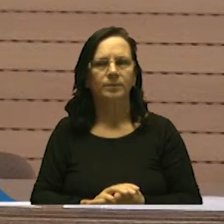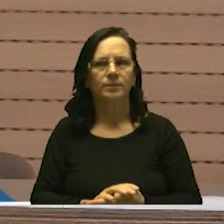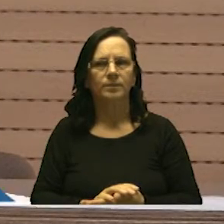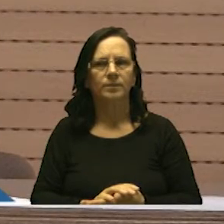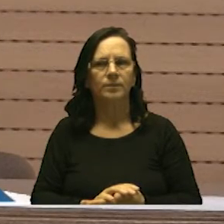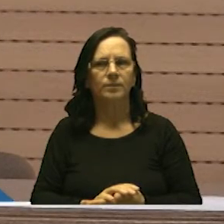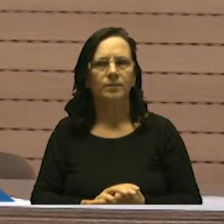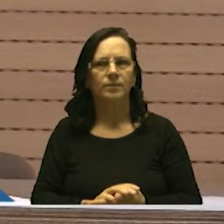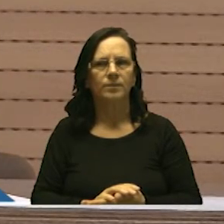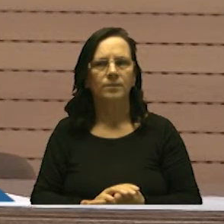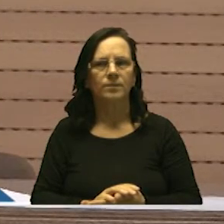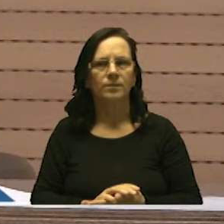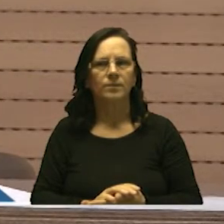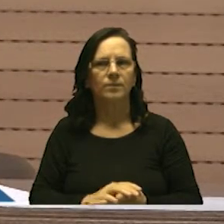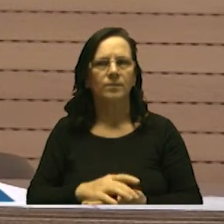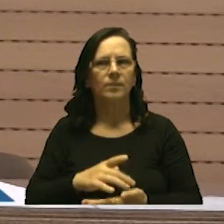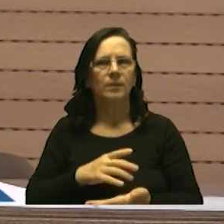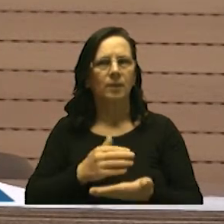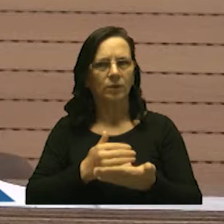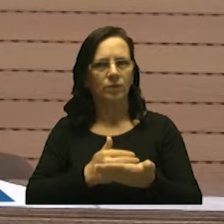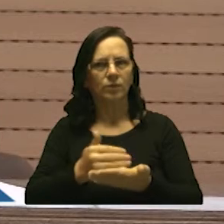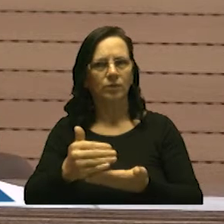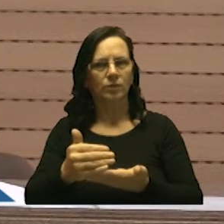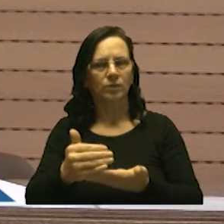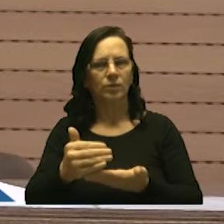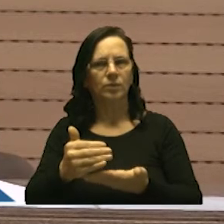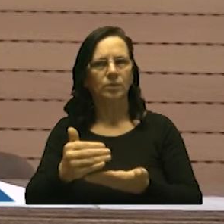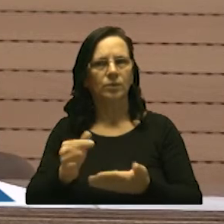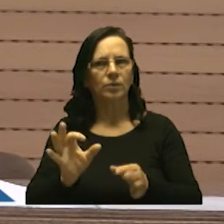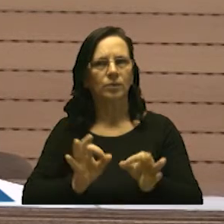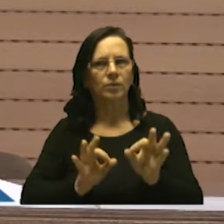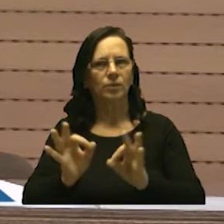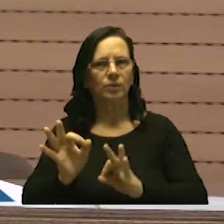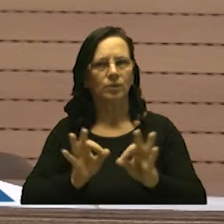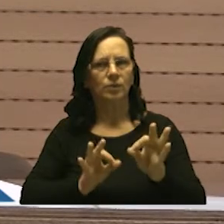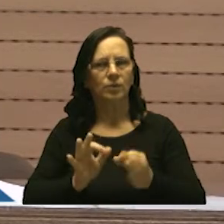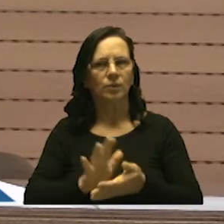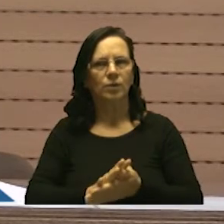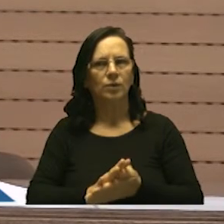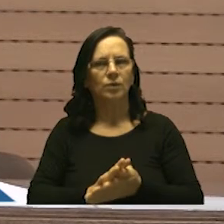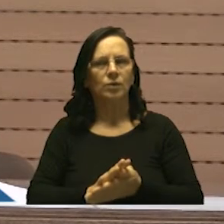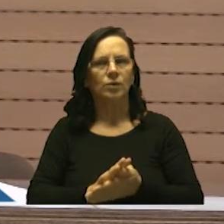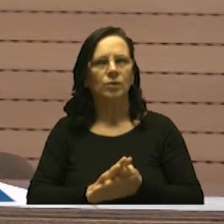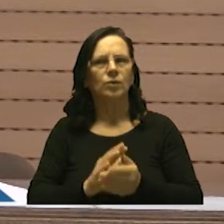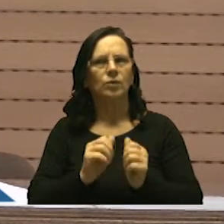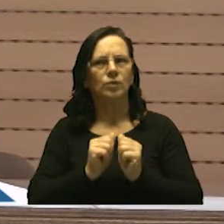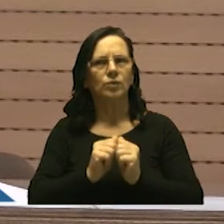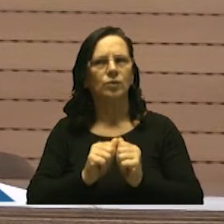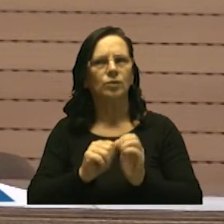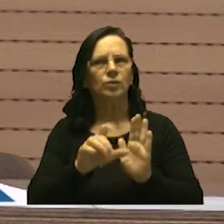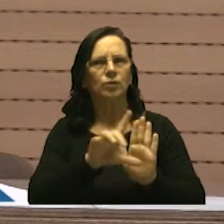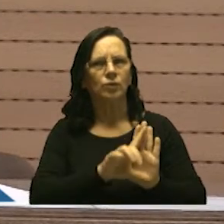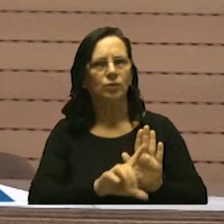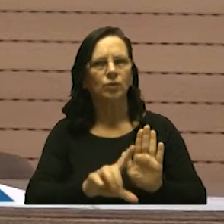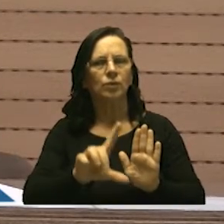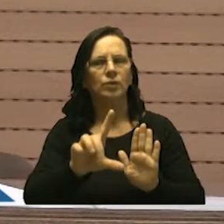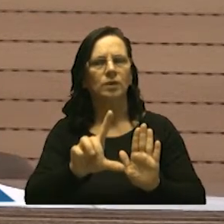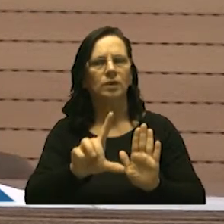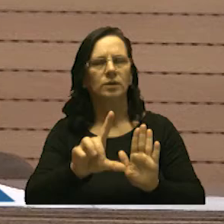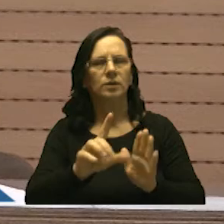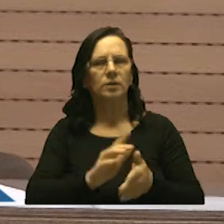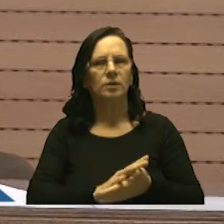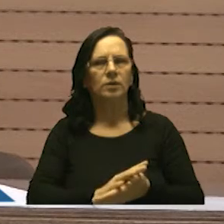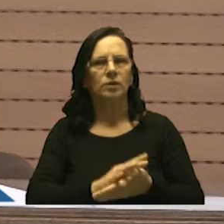A iniciativa se adequa aos pressupostos de origem do poder legislativo e estas